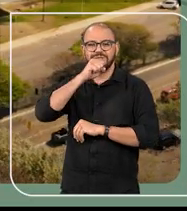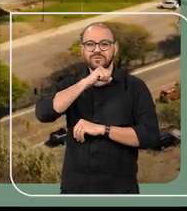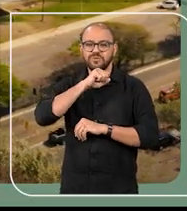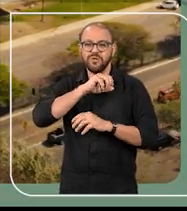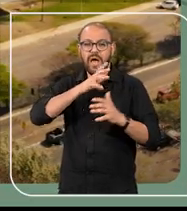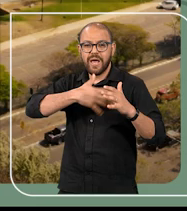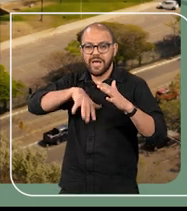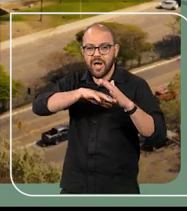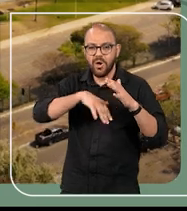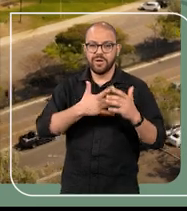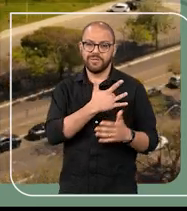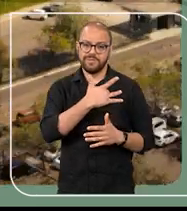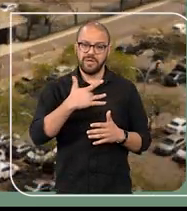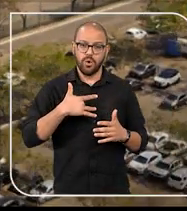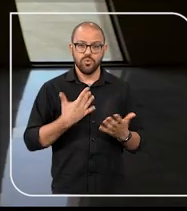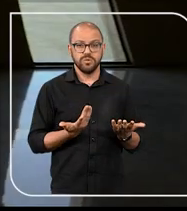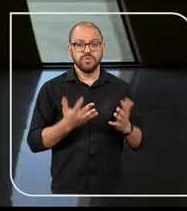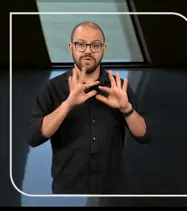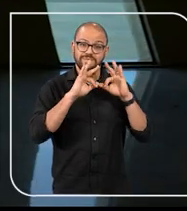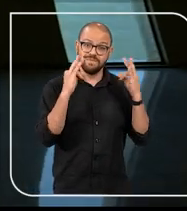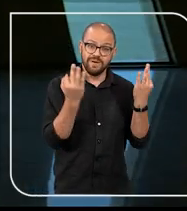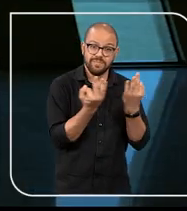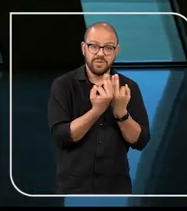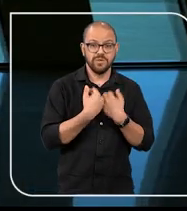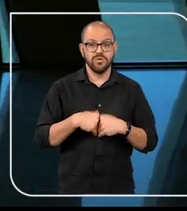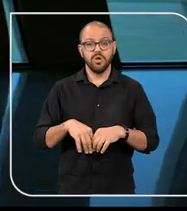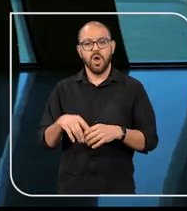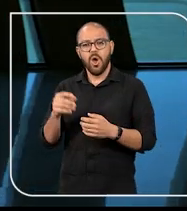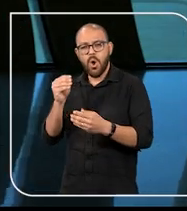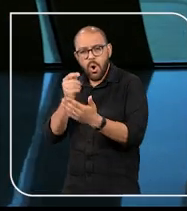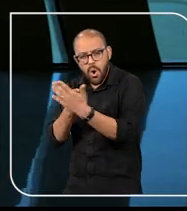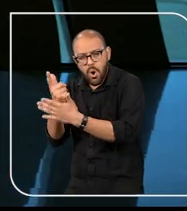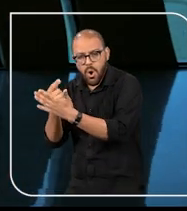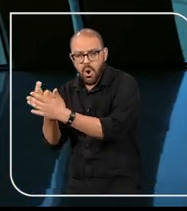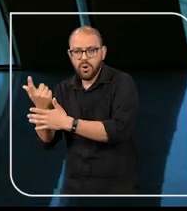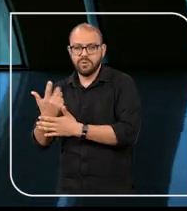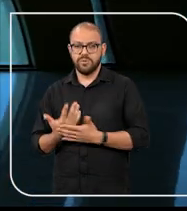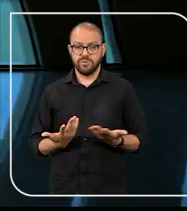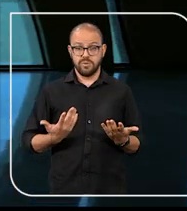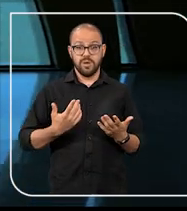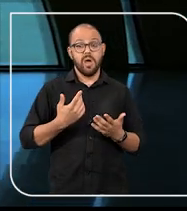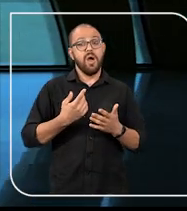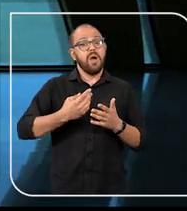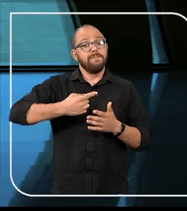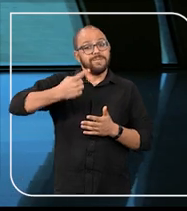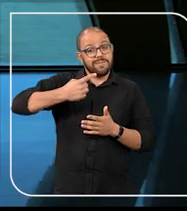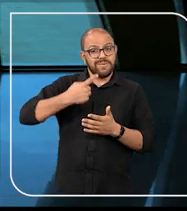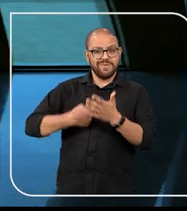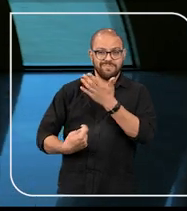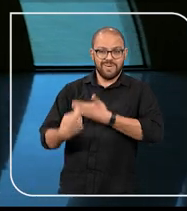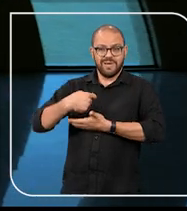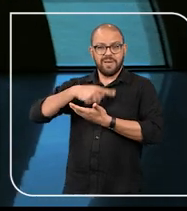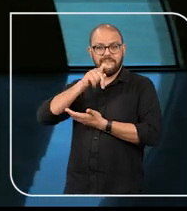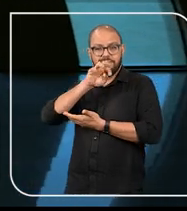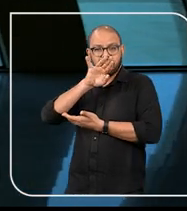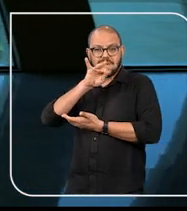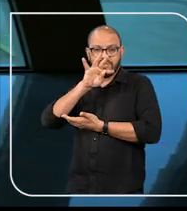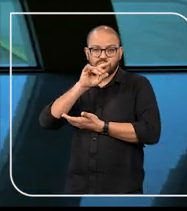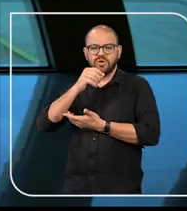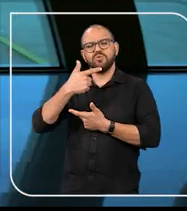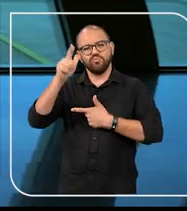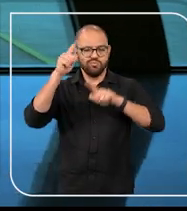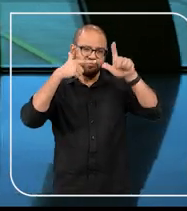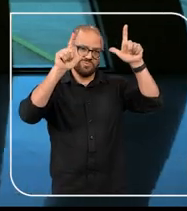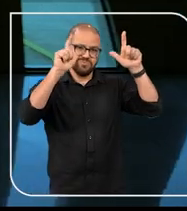pessoas idosas em áreas como saúde, família, consumo, preferência no recebimento de precatórios,